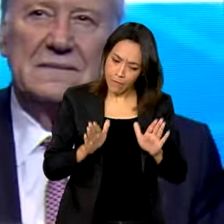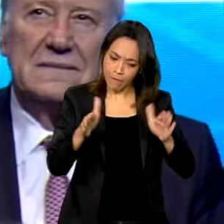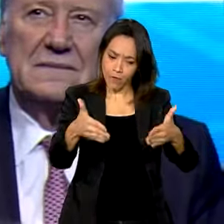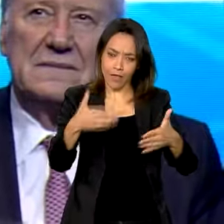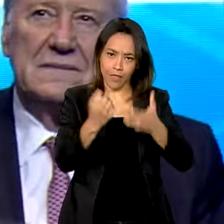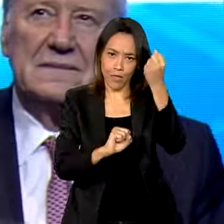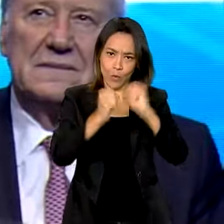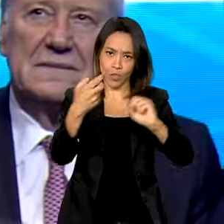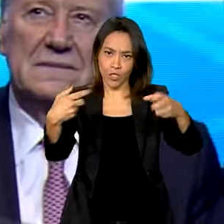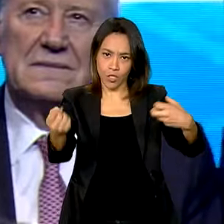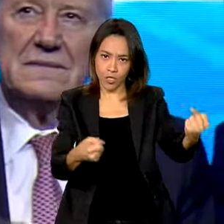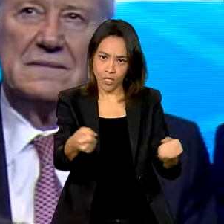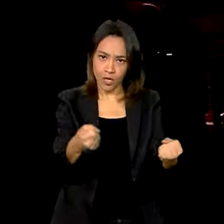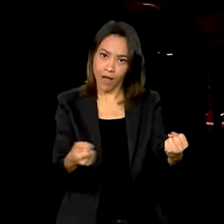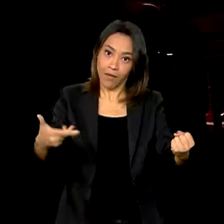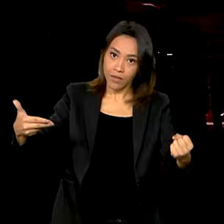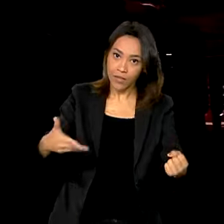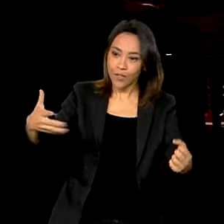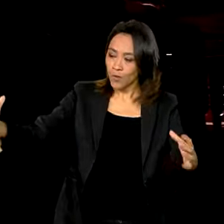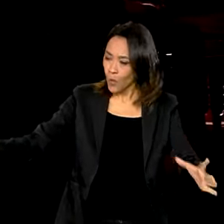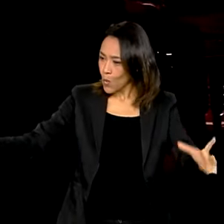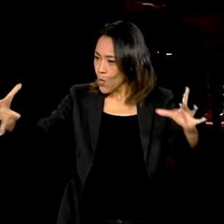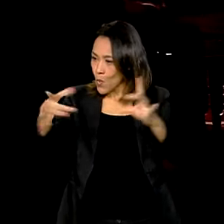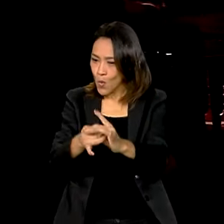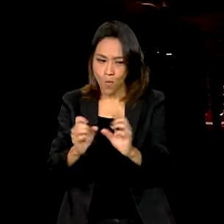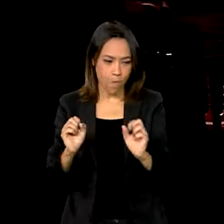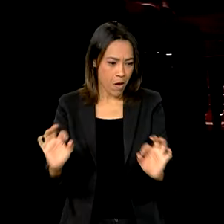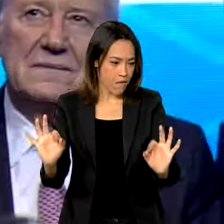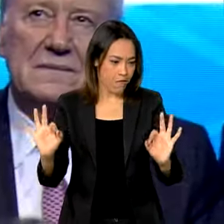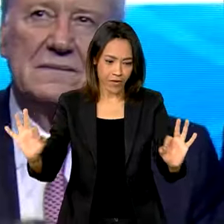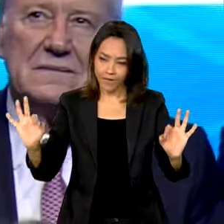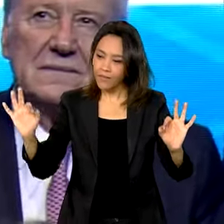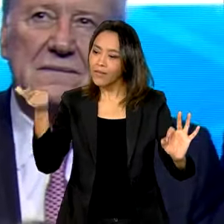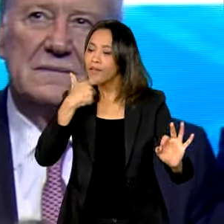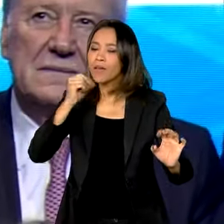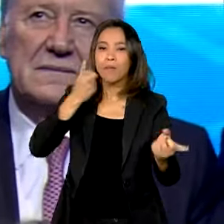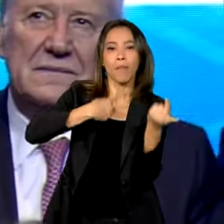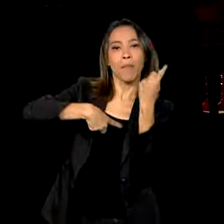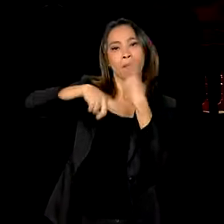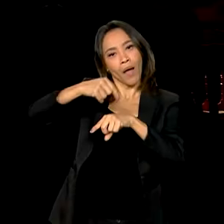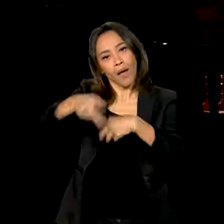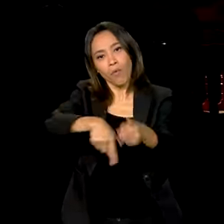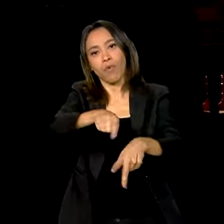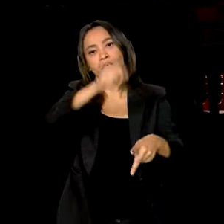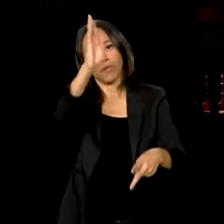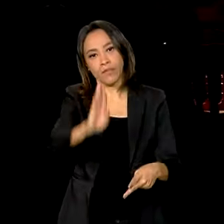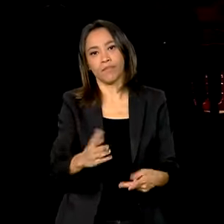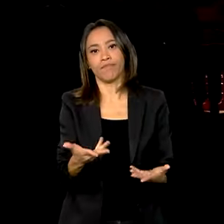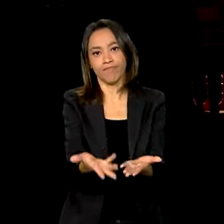E aí nós estaremos fazendo um casamento perfeito e quem ganha com isso é o povo brasileiro.